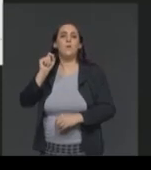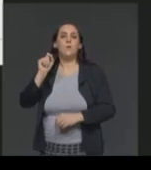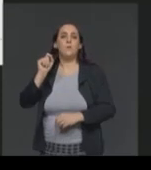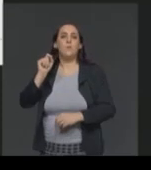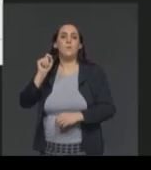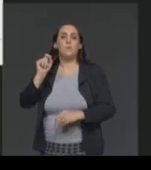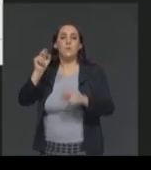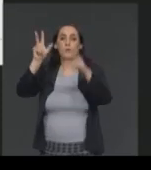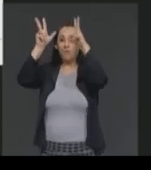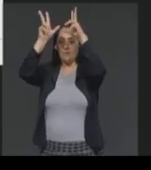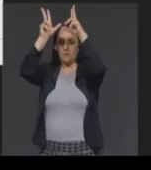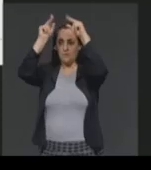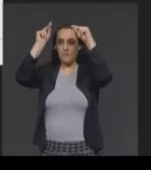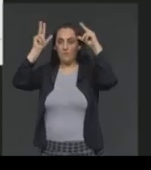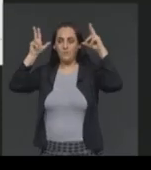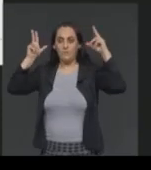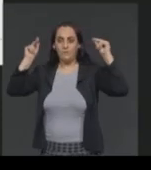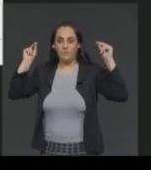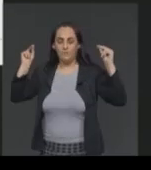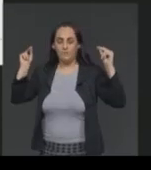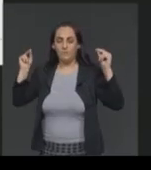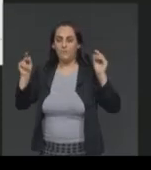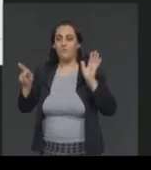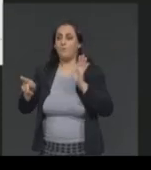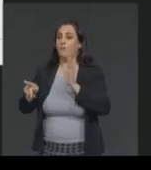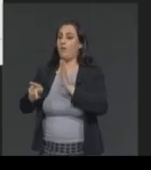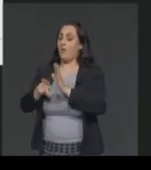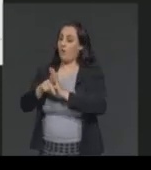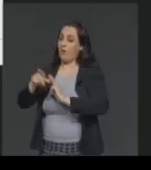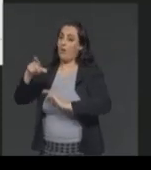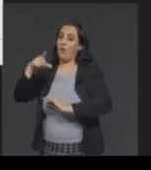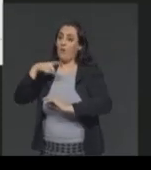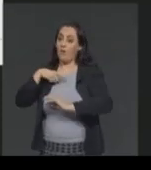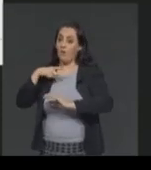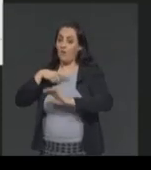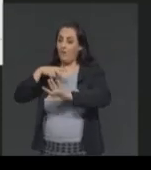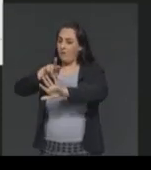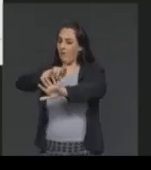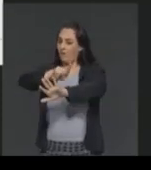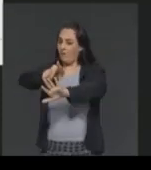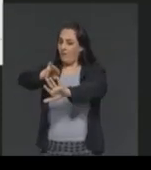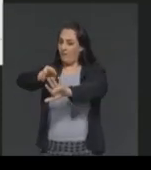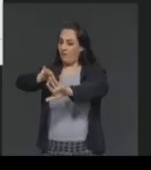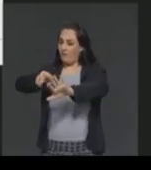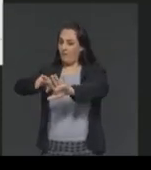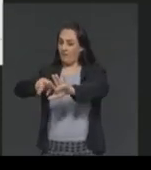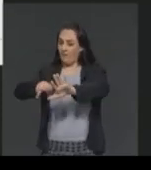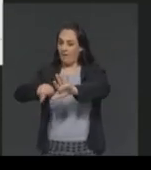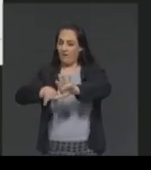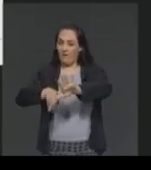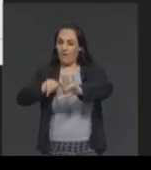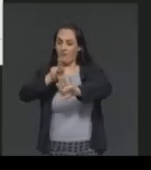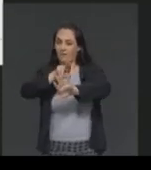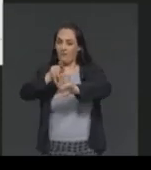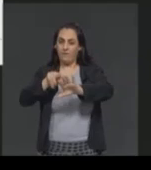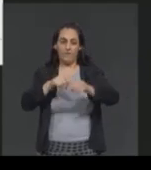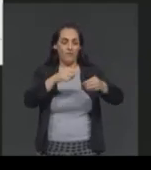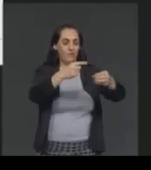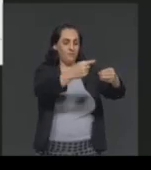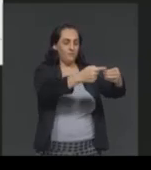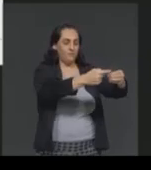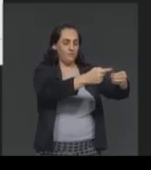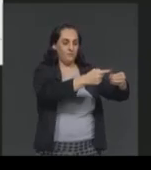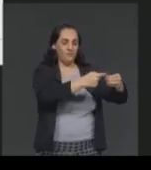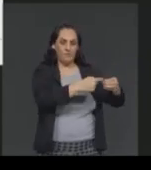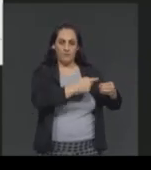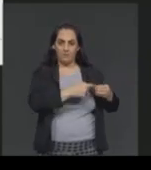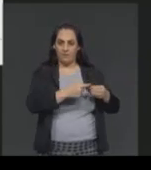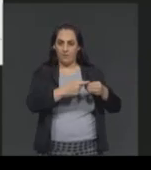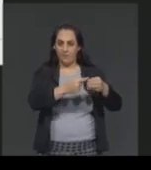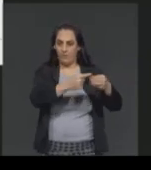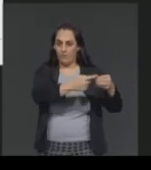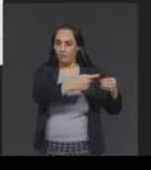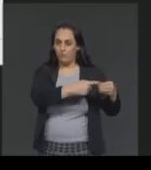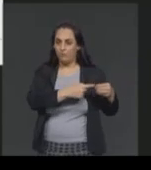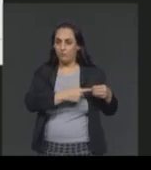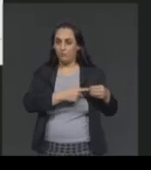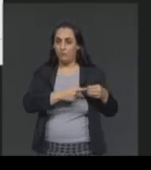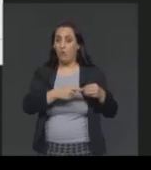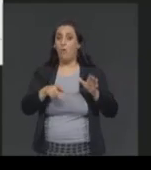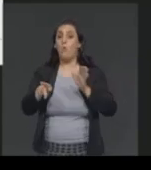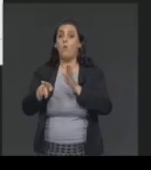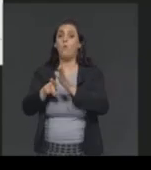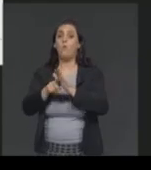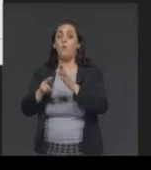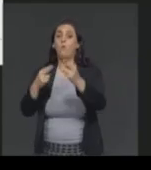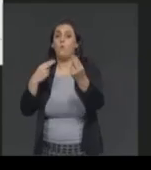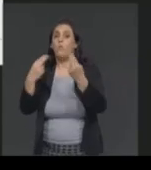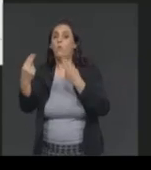cidades aqui, que compõem o espaço e as áreas verdes são as áreas